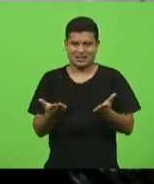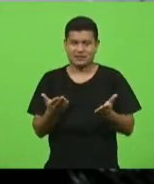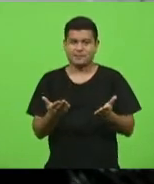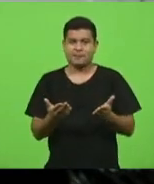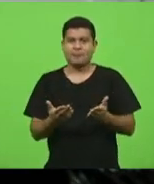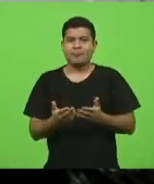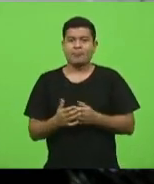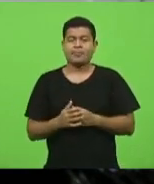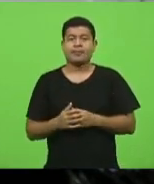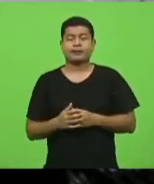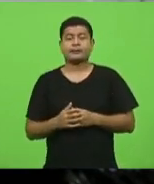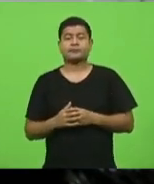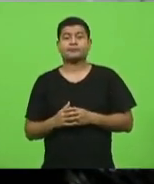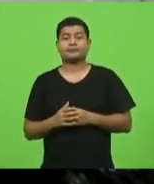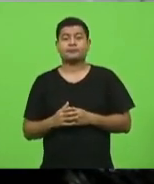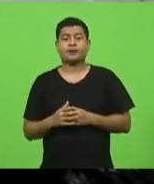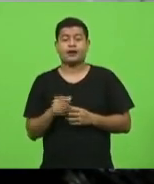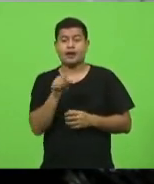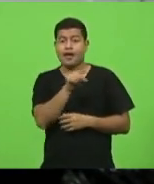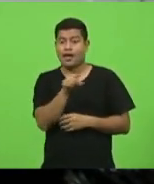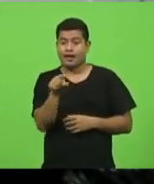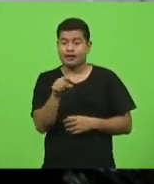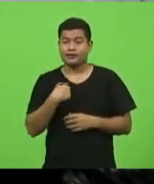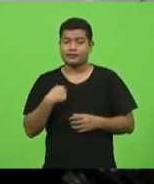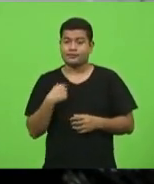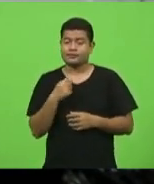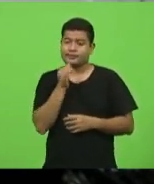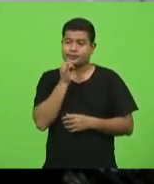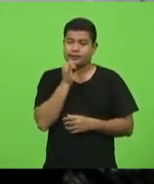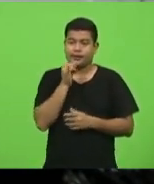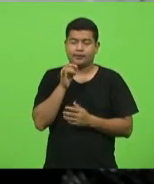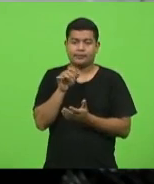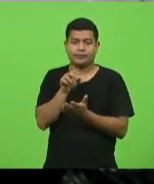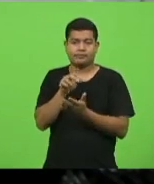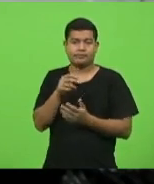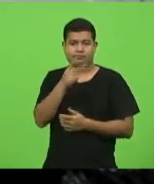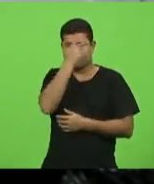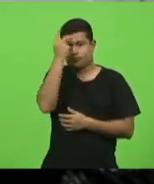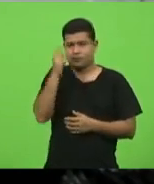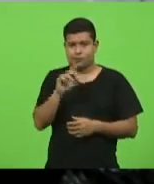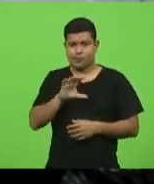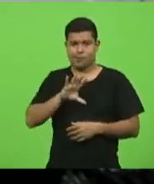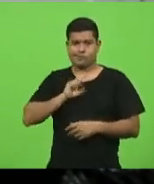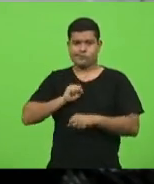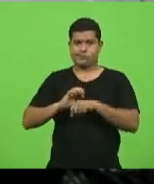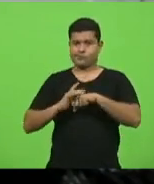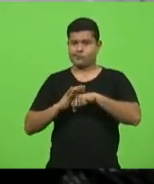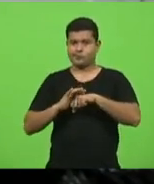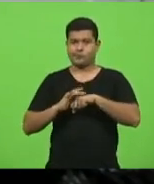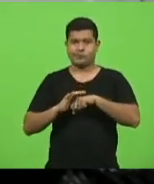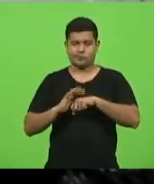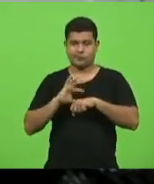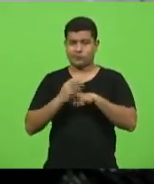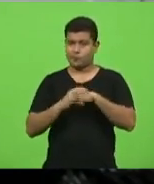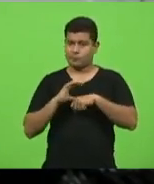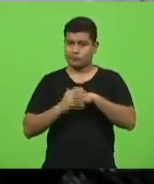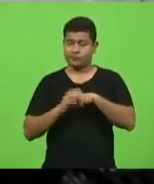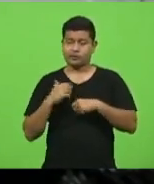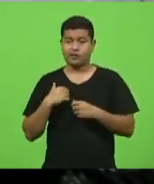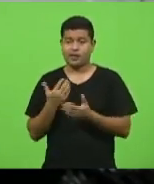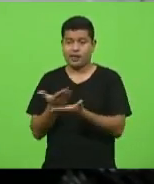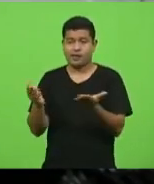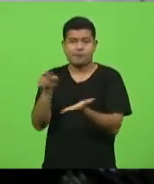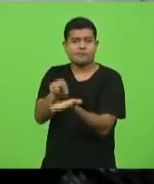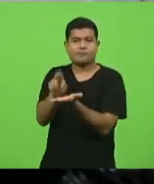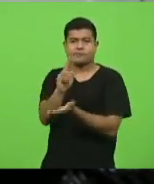Os pacientes com a Covid não têm mais leitos, não têm mais UTI para atender eles, disponível,